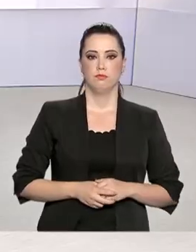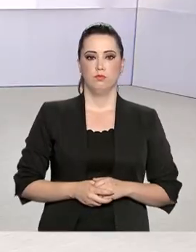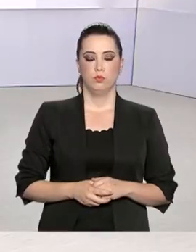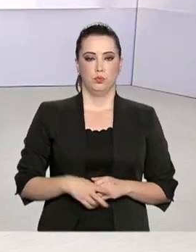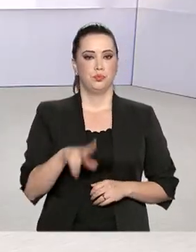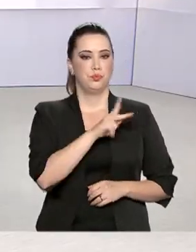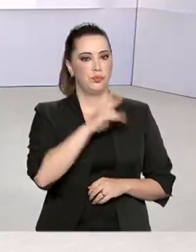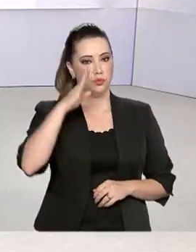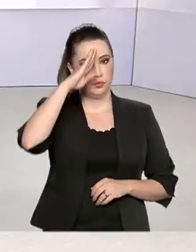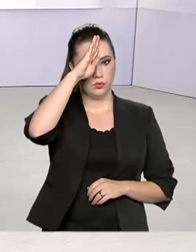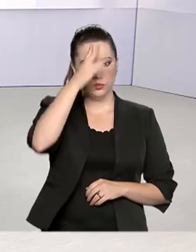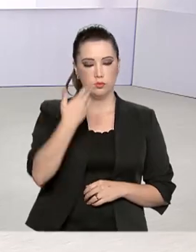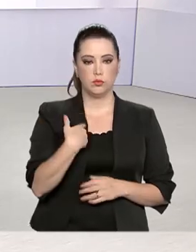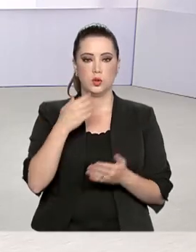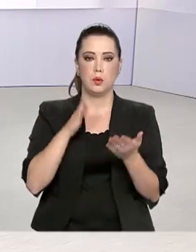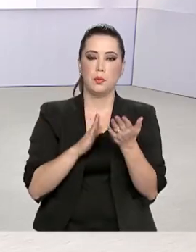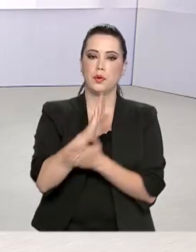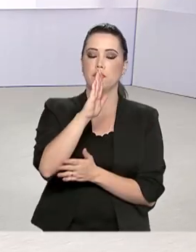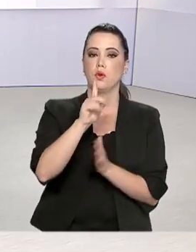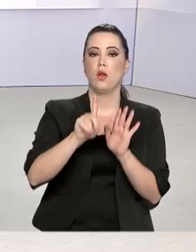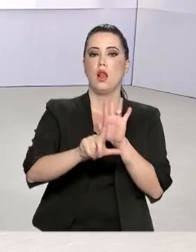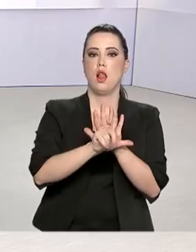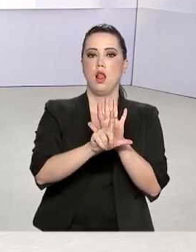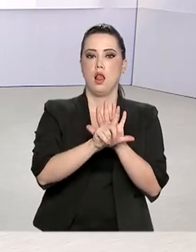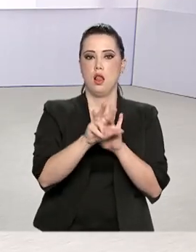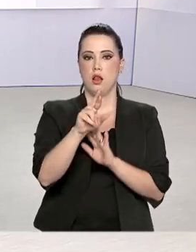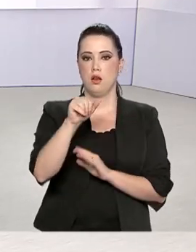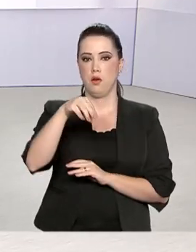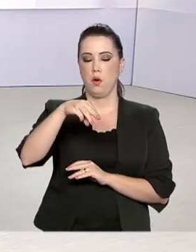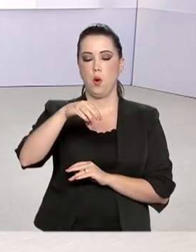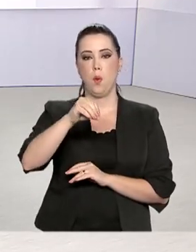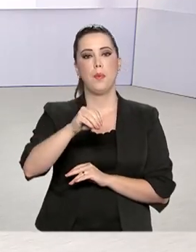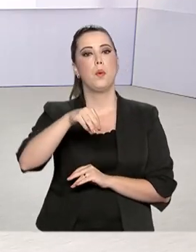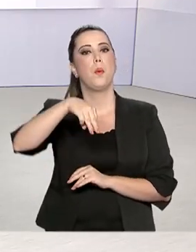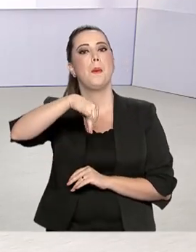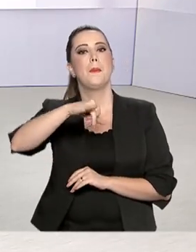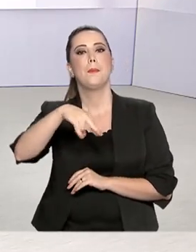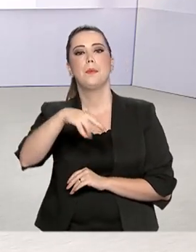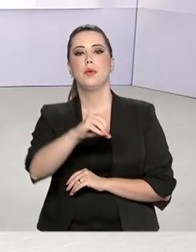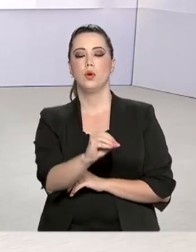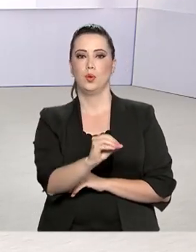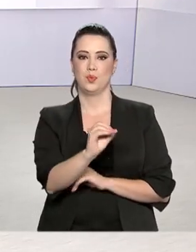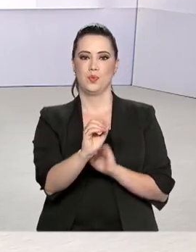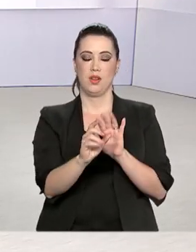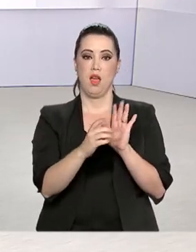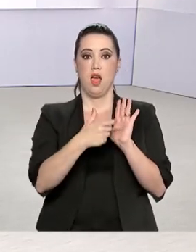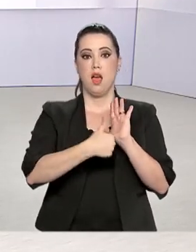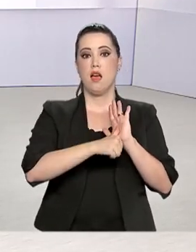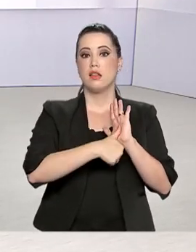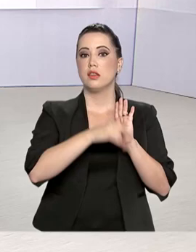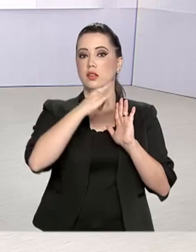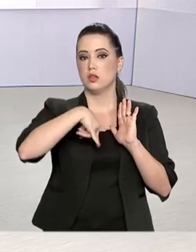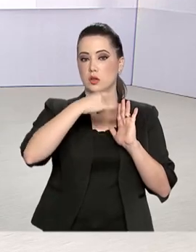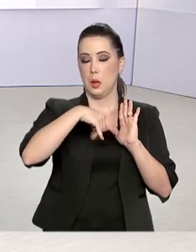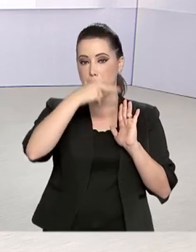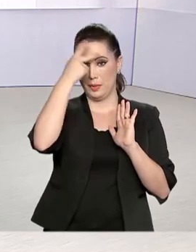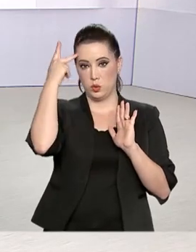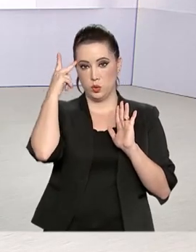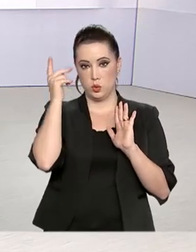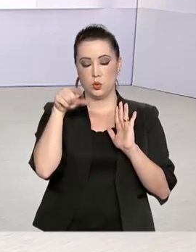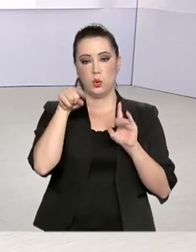O presidente Jair Bolsonaro sancionou a lei Romeu Mion, que cria a carteira de identificação da pessoa com